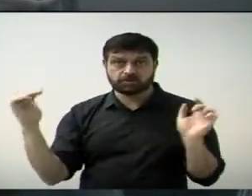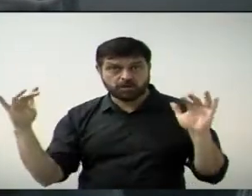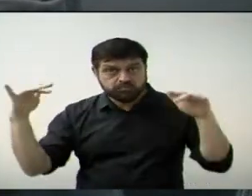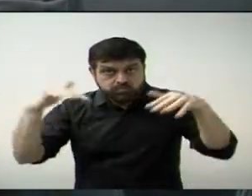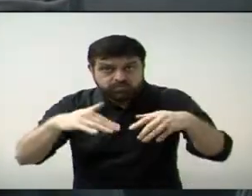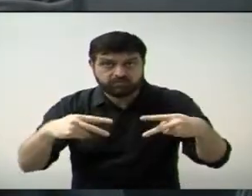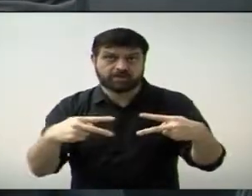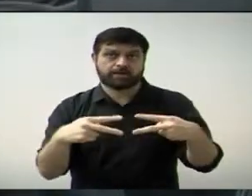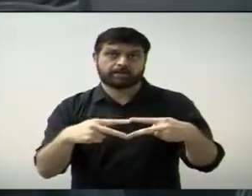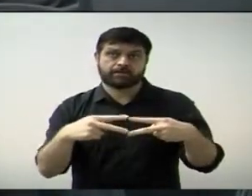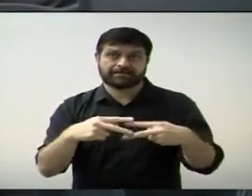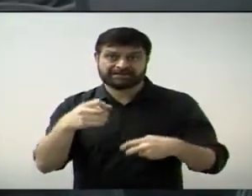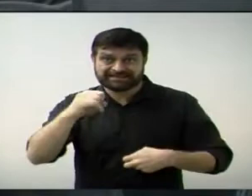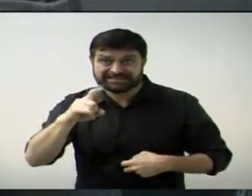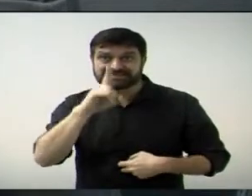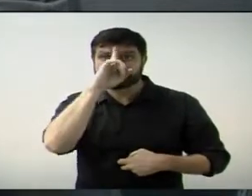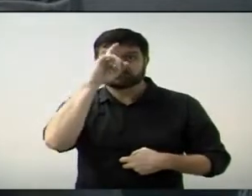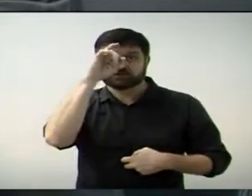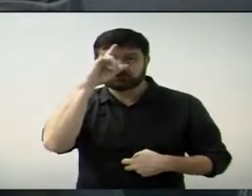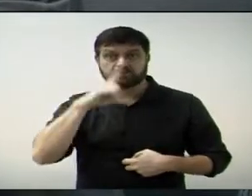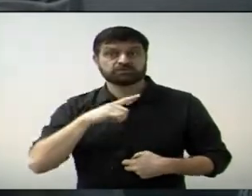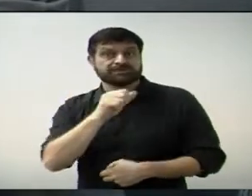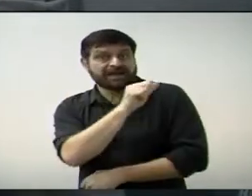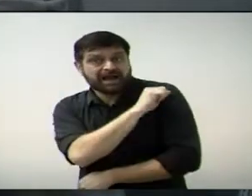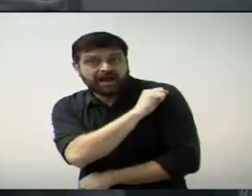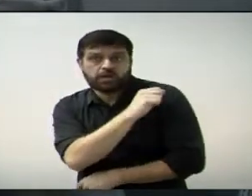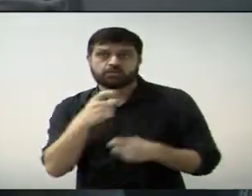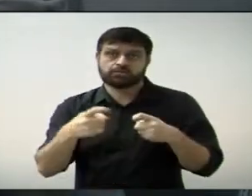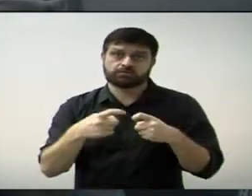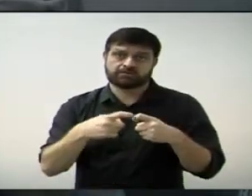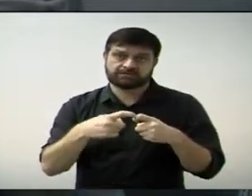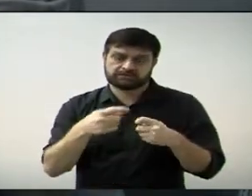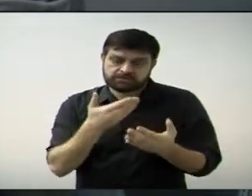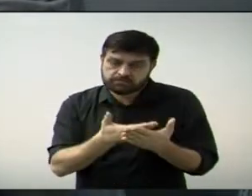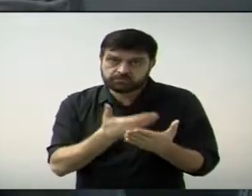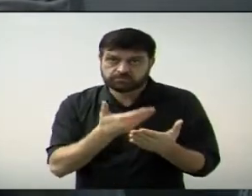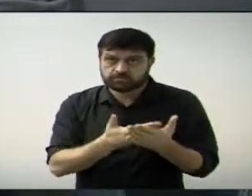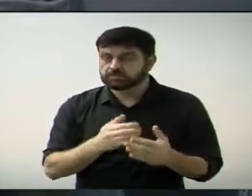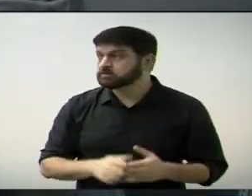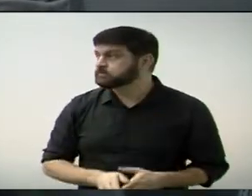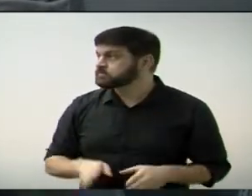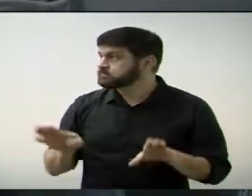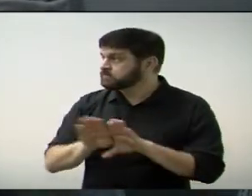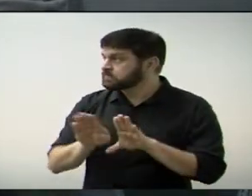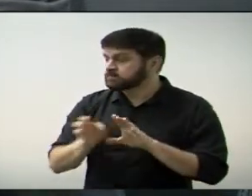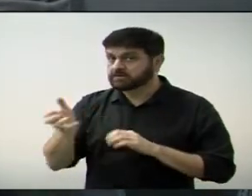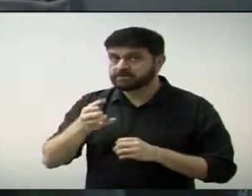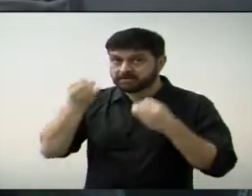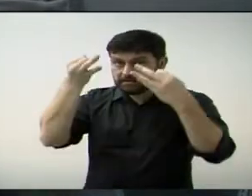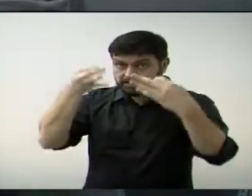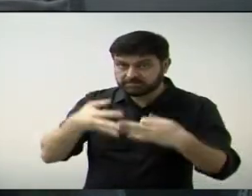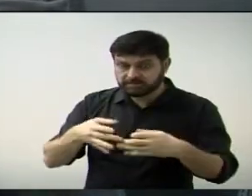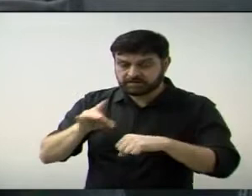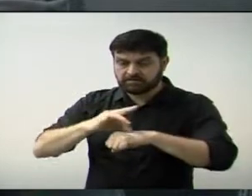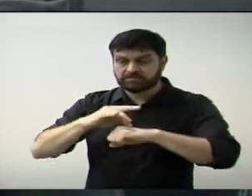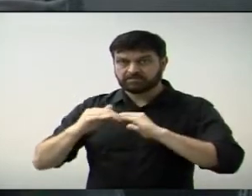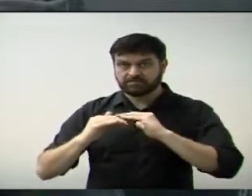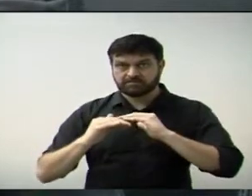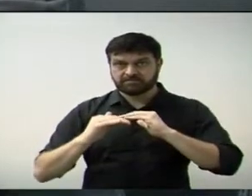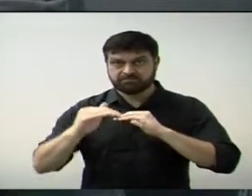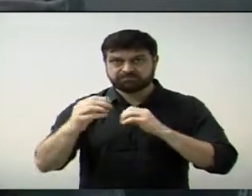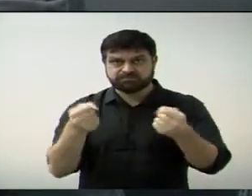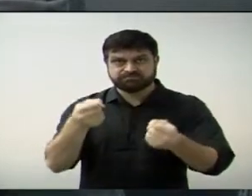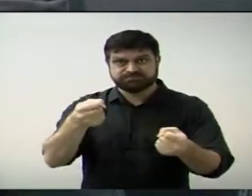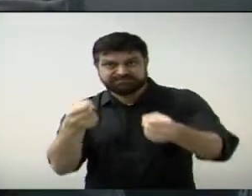aproveitar o comentário do João. Com relação ao João Asfalto, é assim, tecnicamente, tudo na vida tem